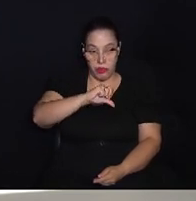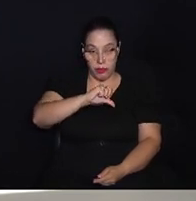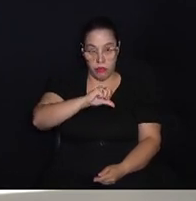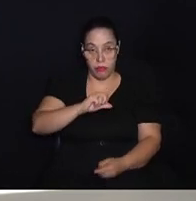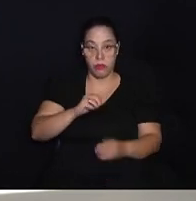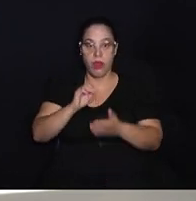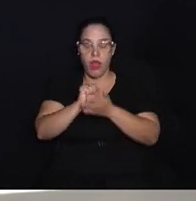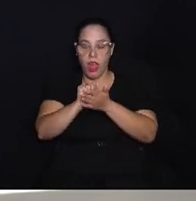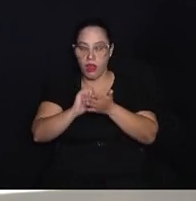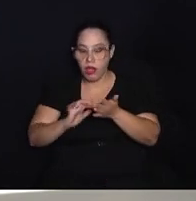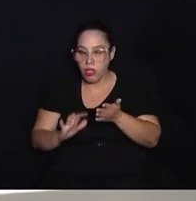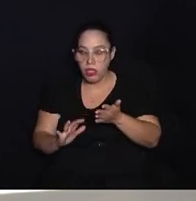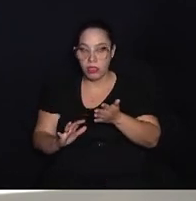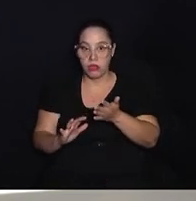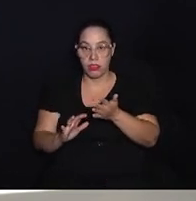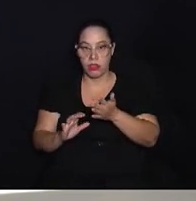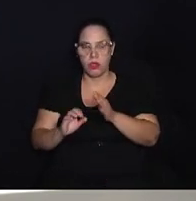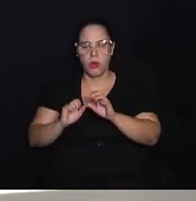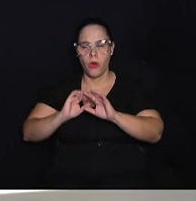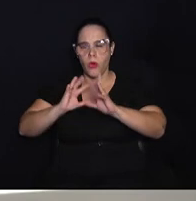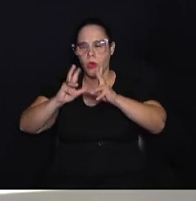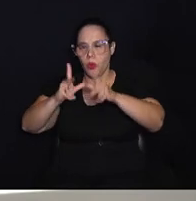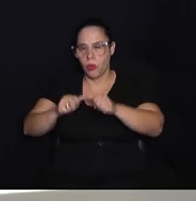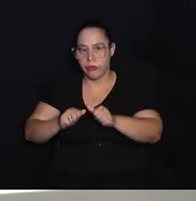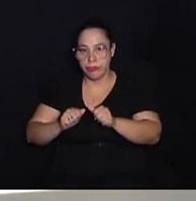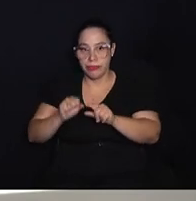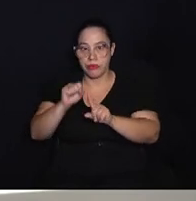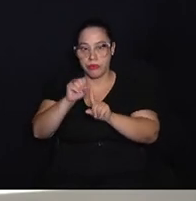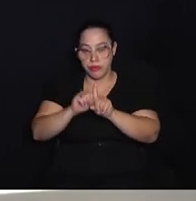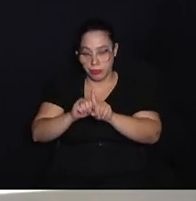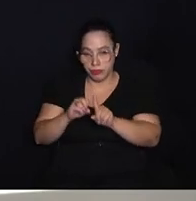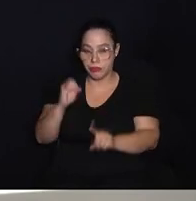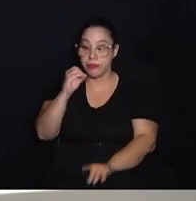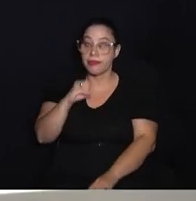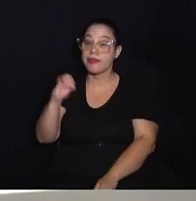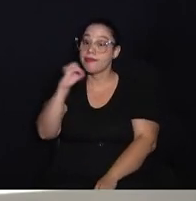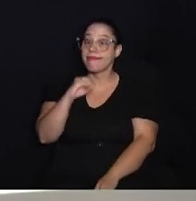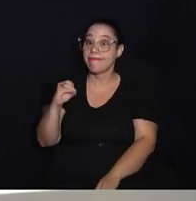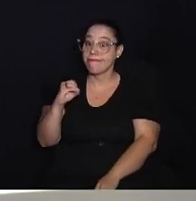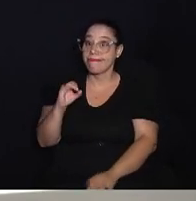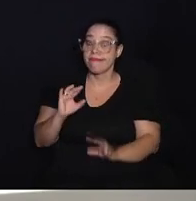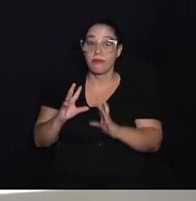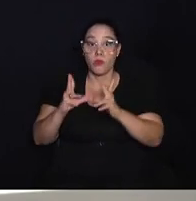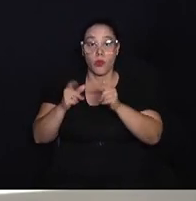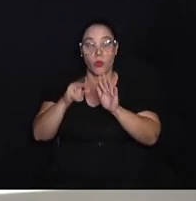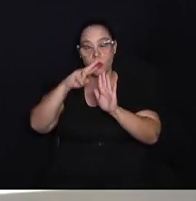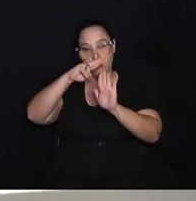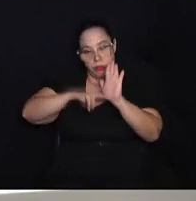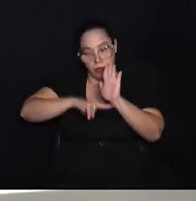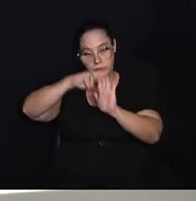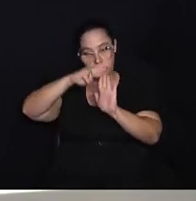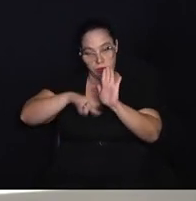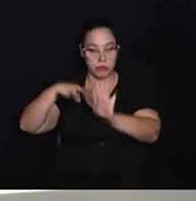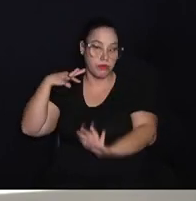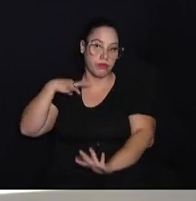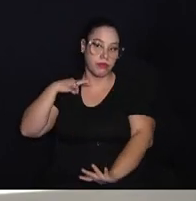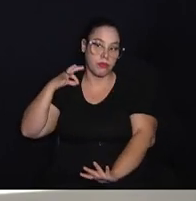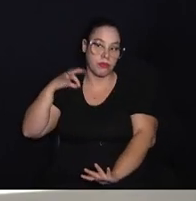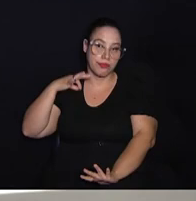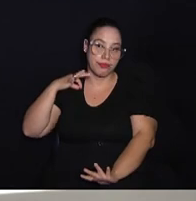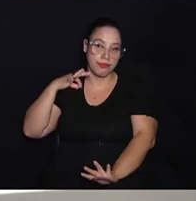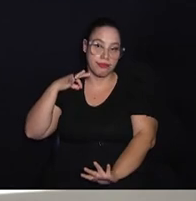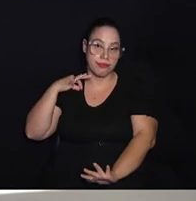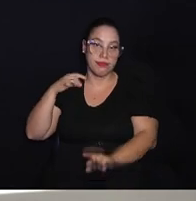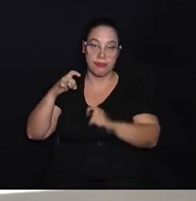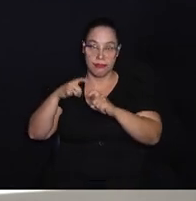atividade vai ser durante todo o mês das crianças, o mês de outubro. Então, tem todas as regras para ser voluntário lá na pediatria